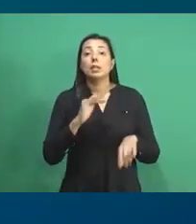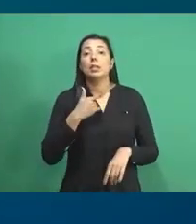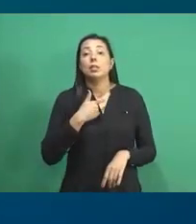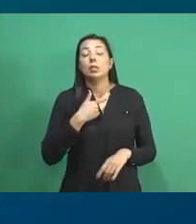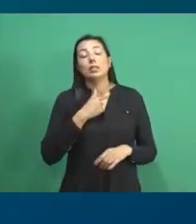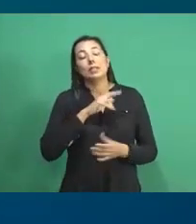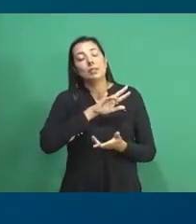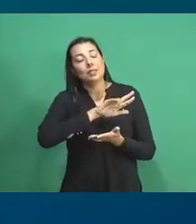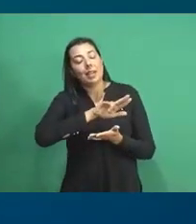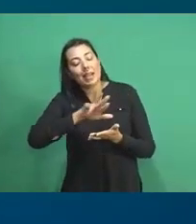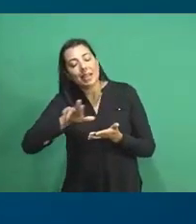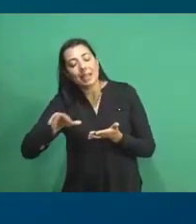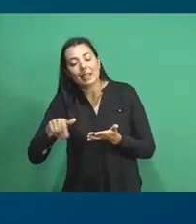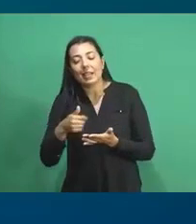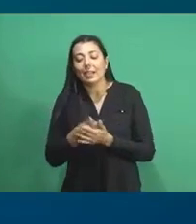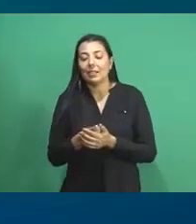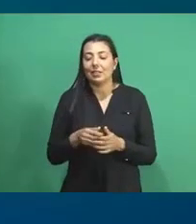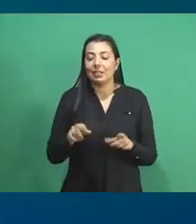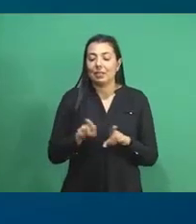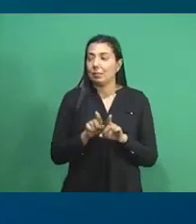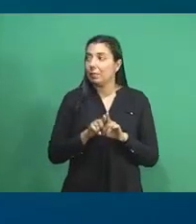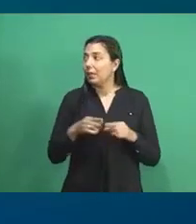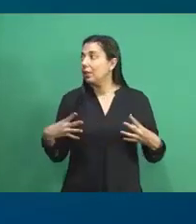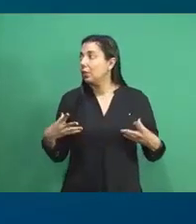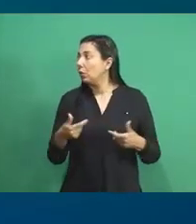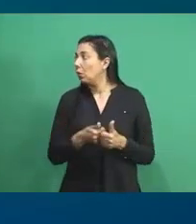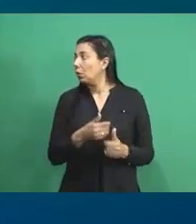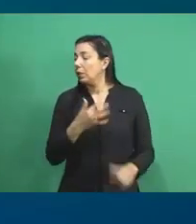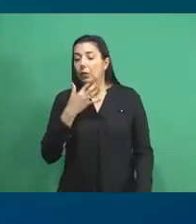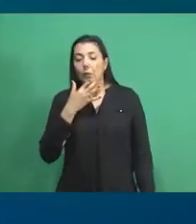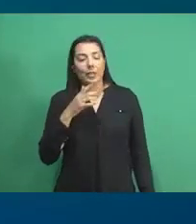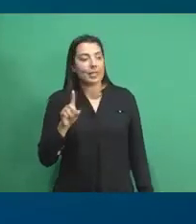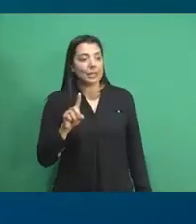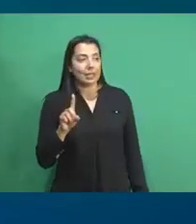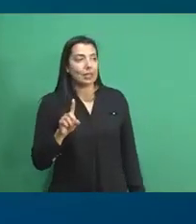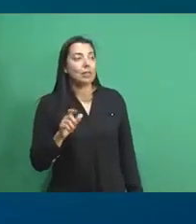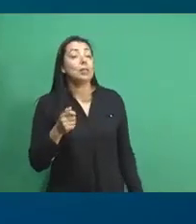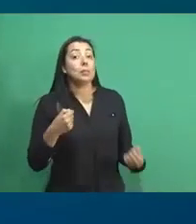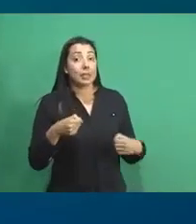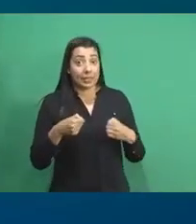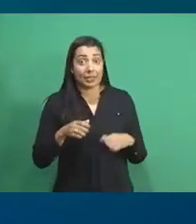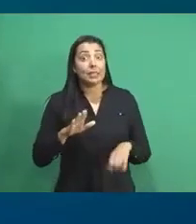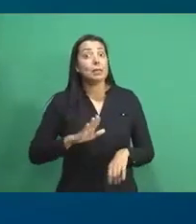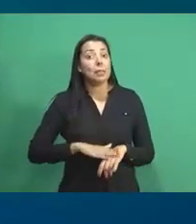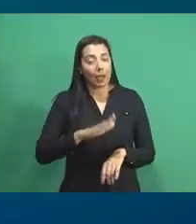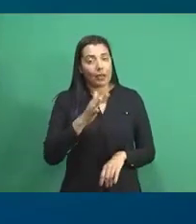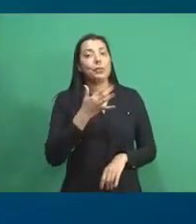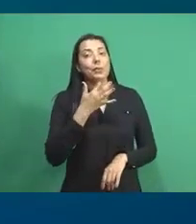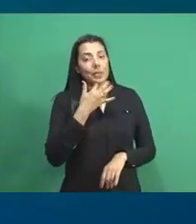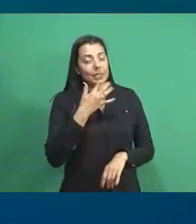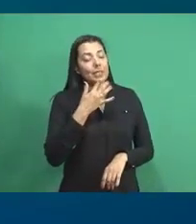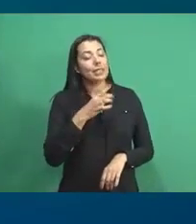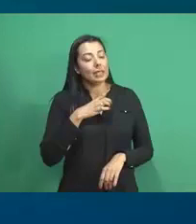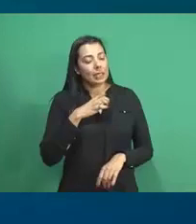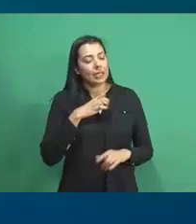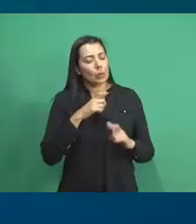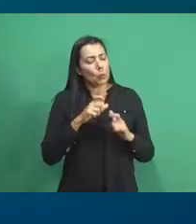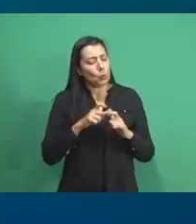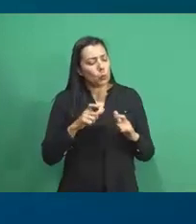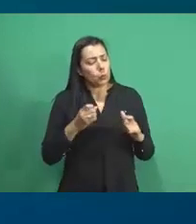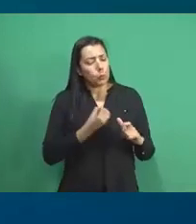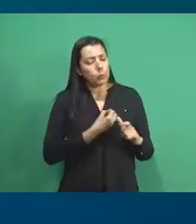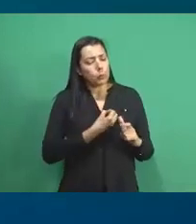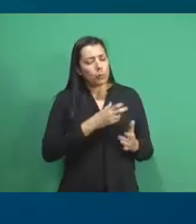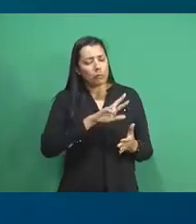biodiversidade, ela ainda não é totalmente conhecida. Precisamos conhecer muito mais. Nós temos um número imenso de